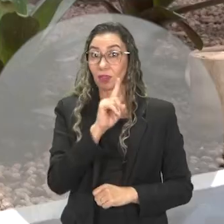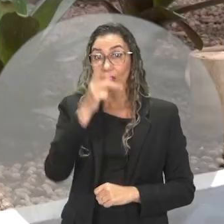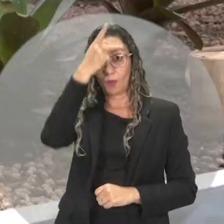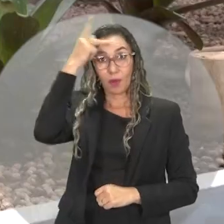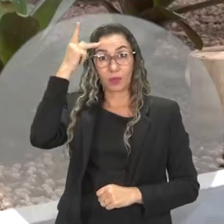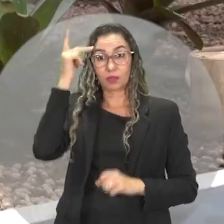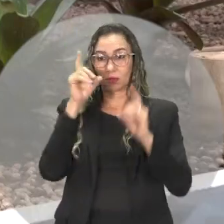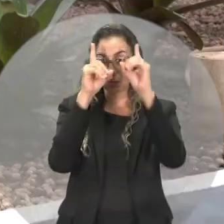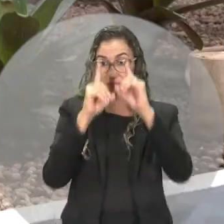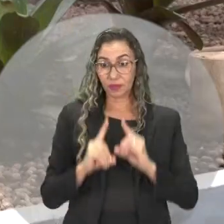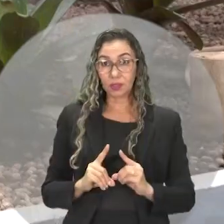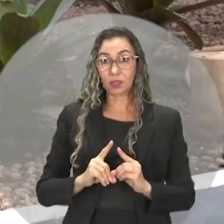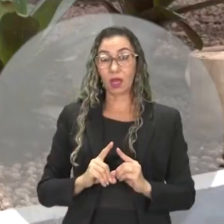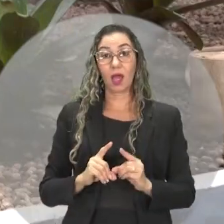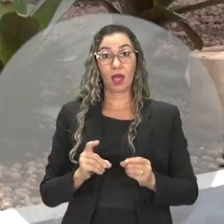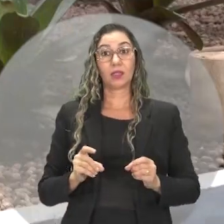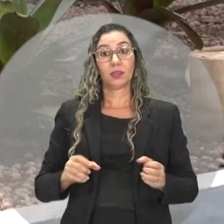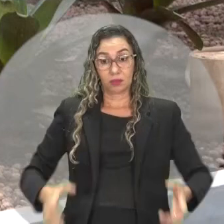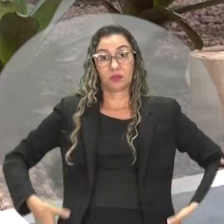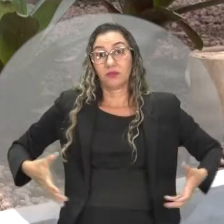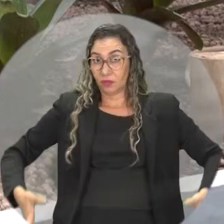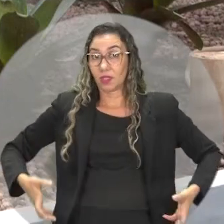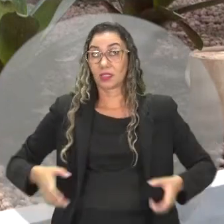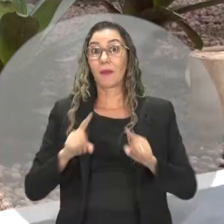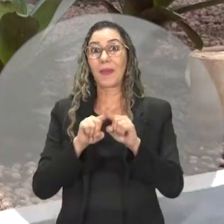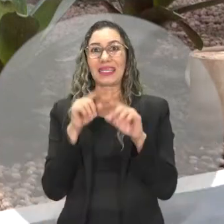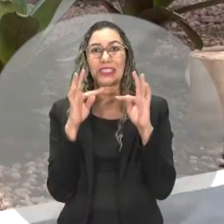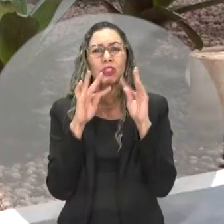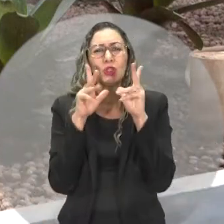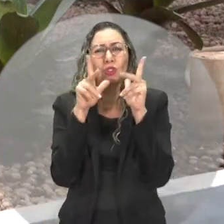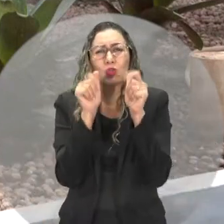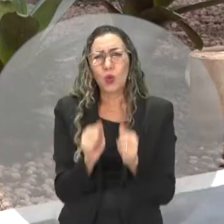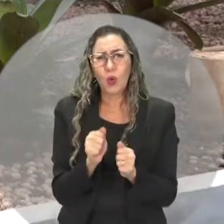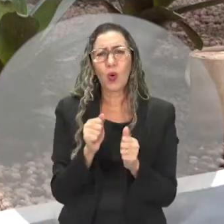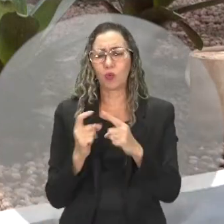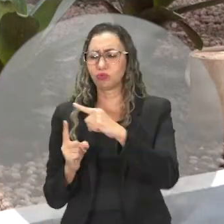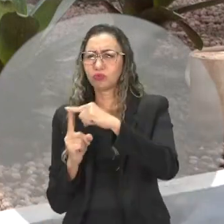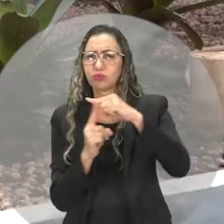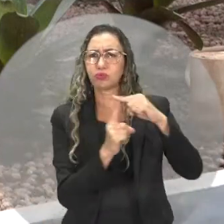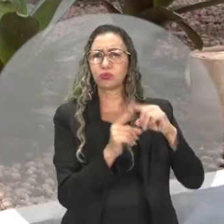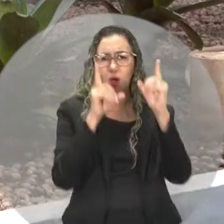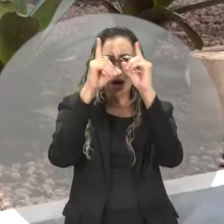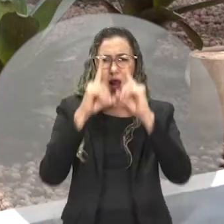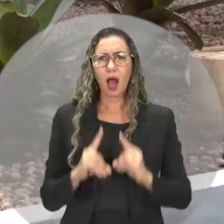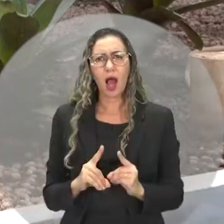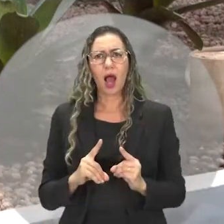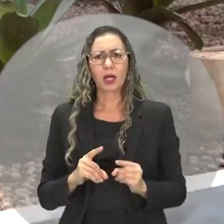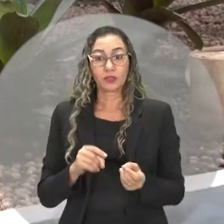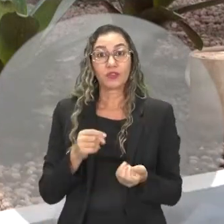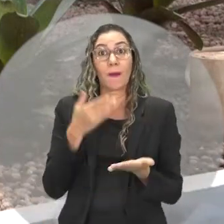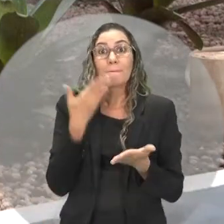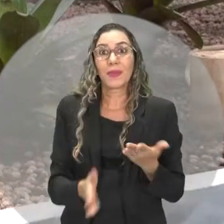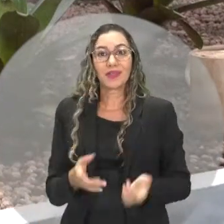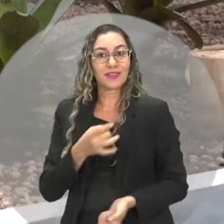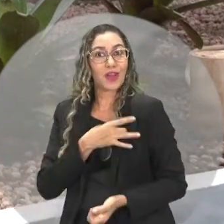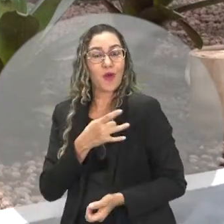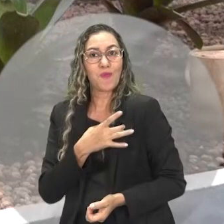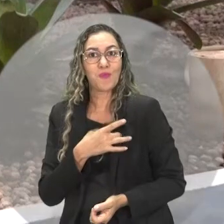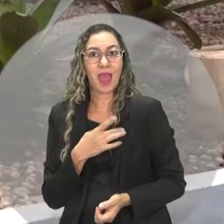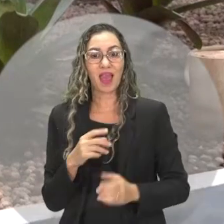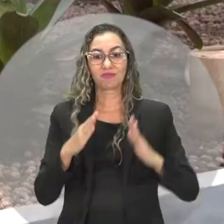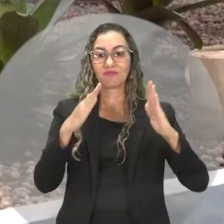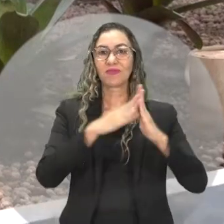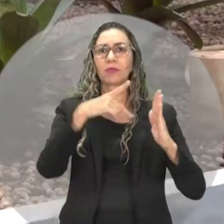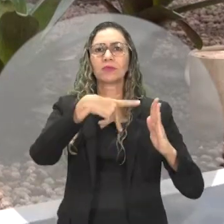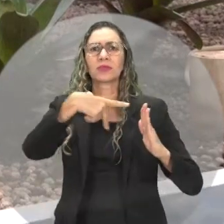deficiência. Então, nós precisamos perder o medo, nós precisamos sair de casa e nós precisamos dizer qual é a minha necessidade. E